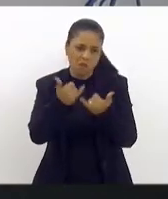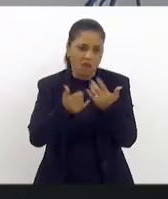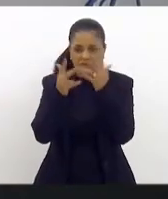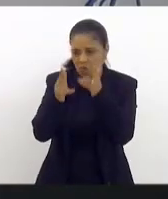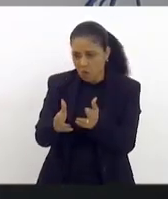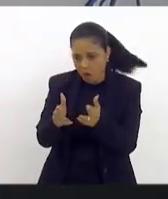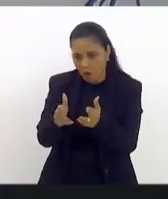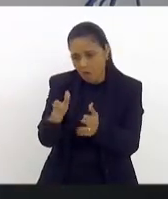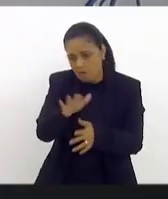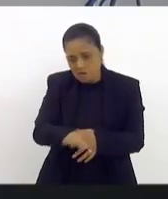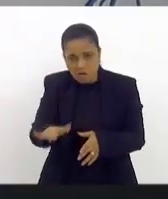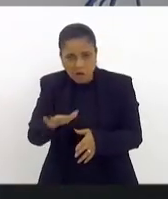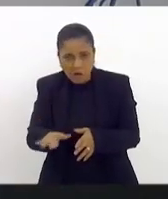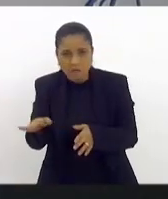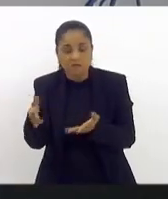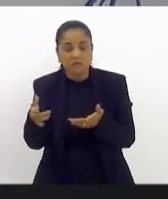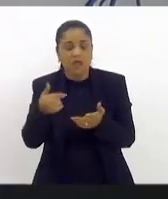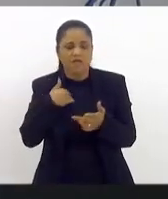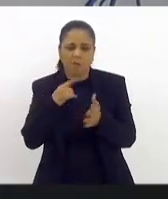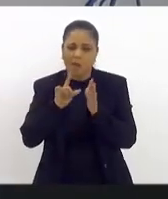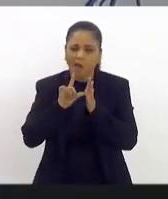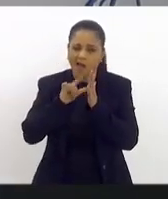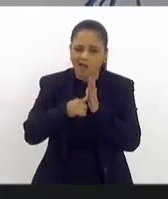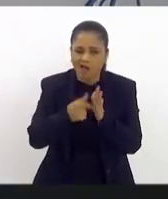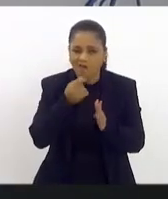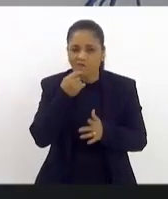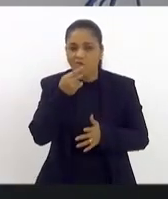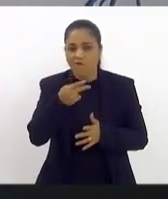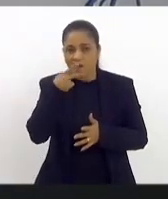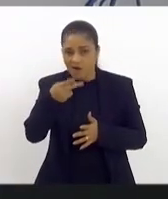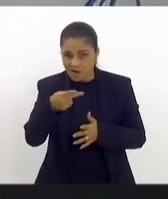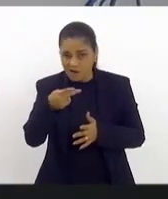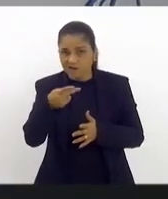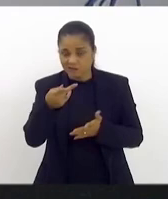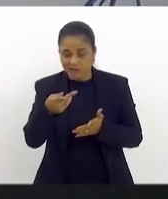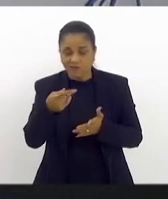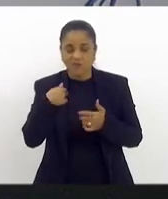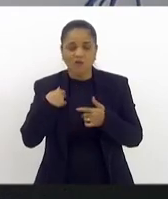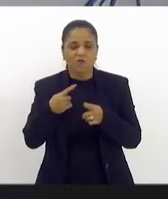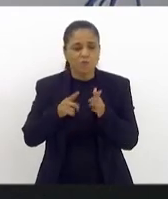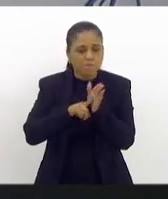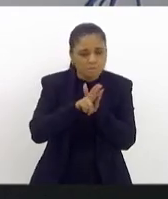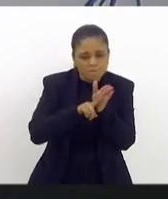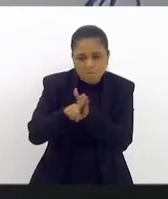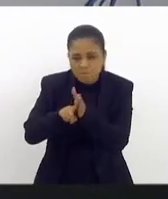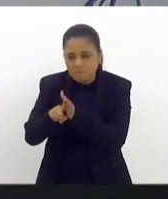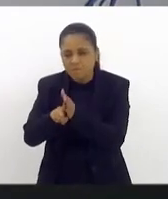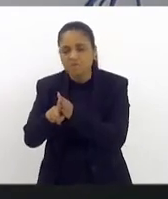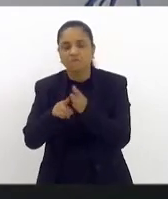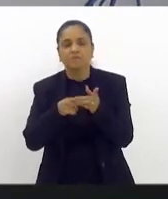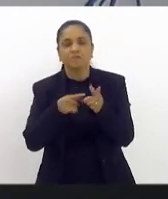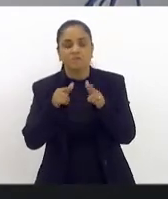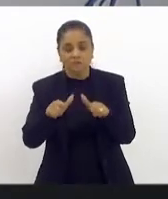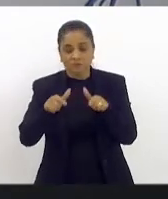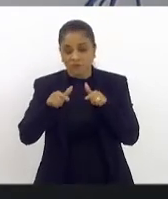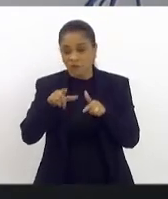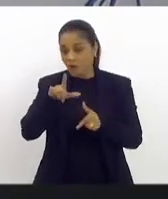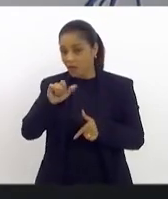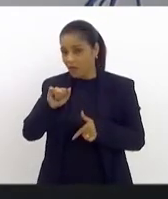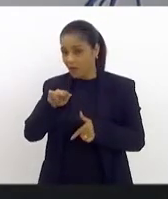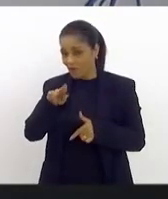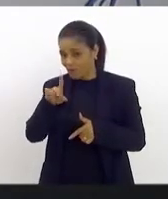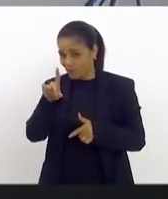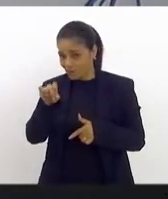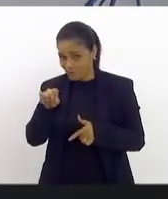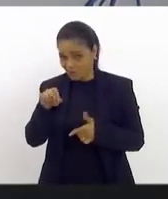aí veio o atraso na fala e nós fomos buscar esse diagnóstico. E aí, deputado, eu venho falar uma